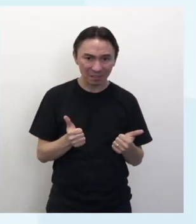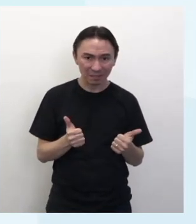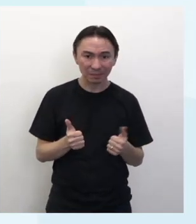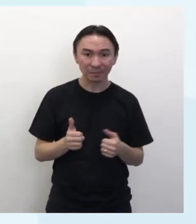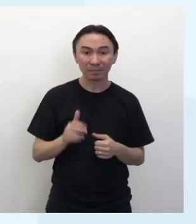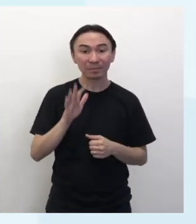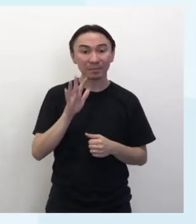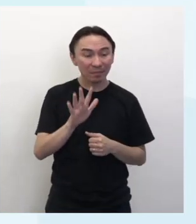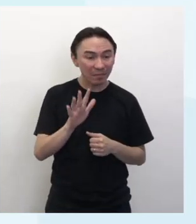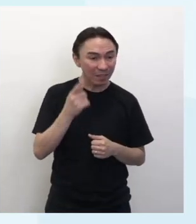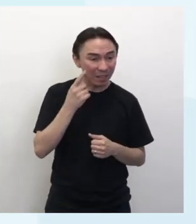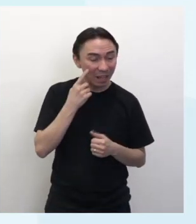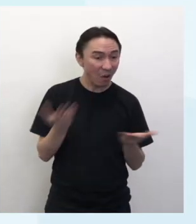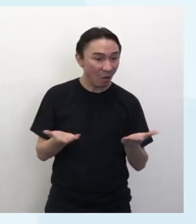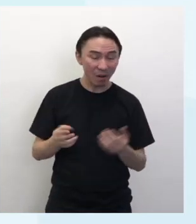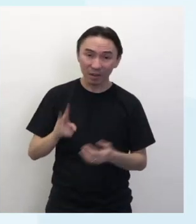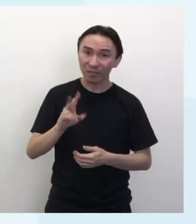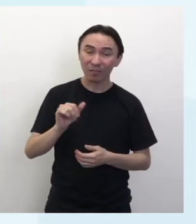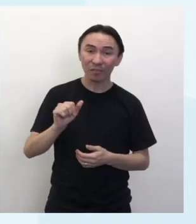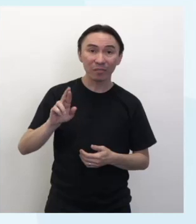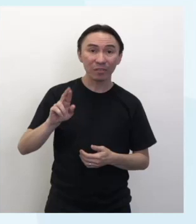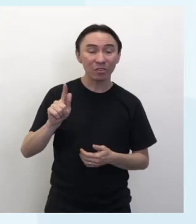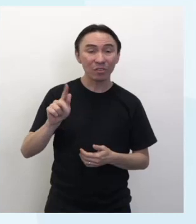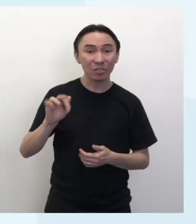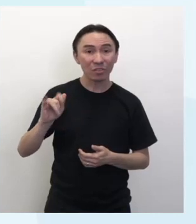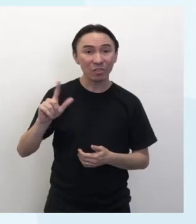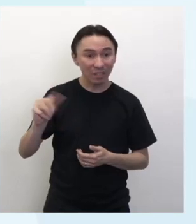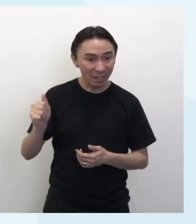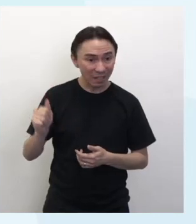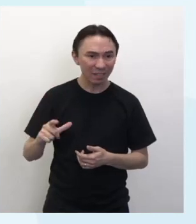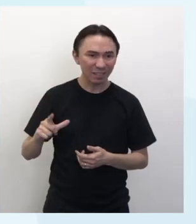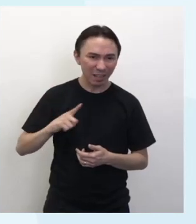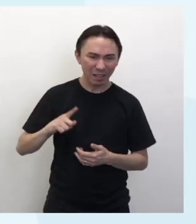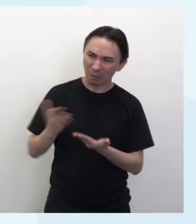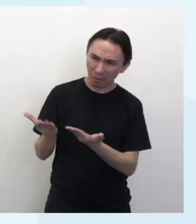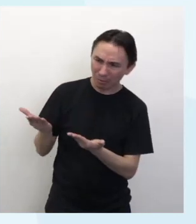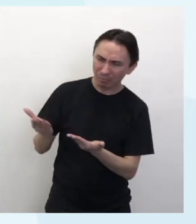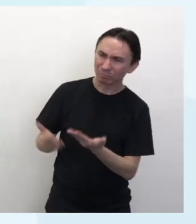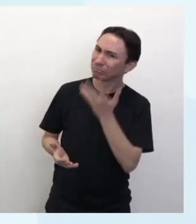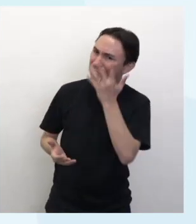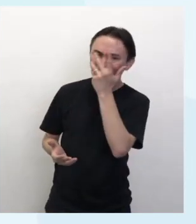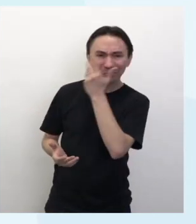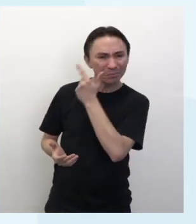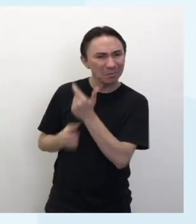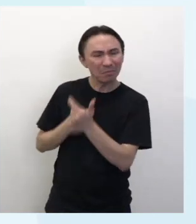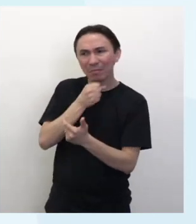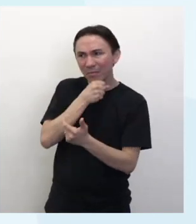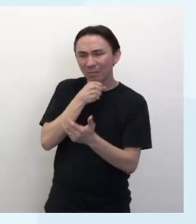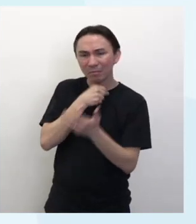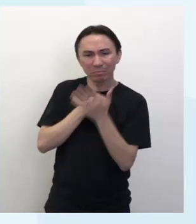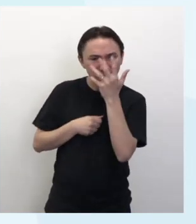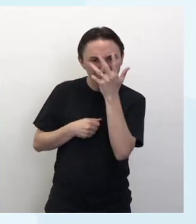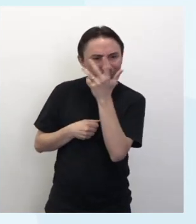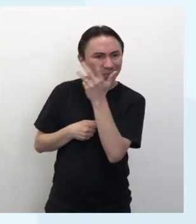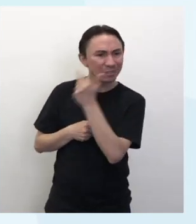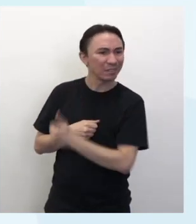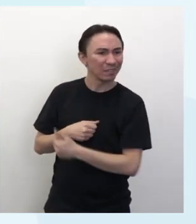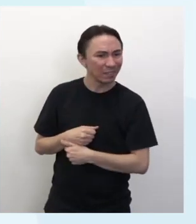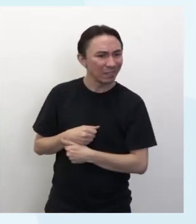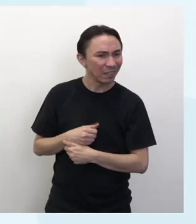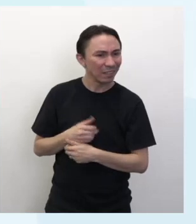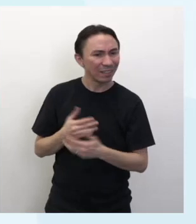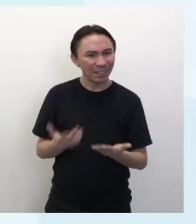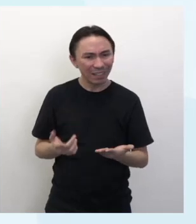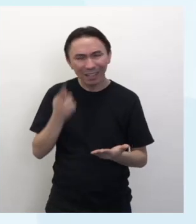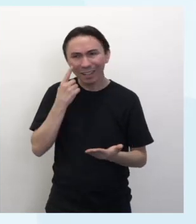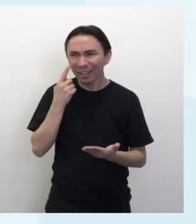Virgília tinha agora a beleza da velhice, um ar áustreo e paternal. Estava menos